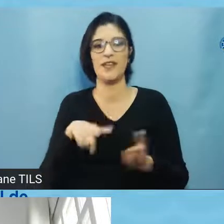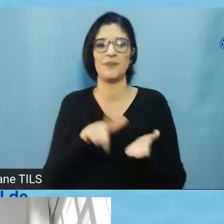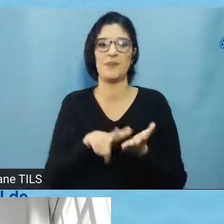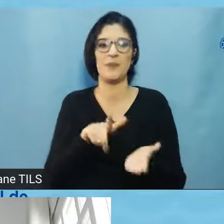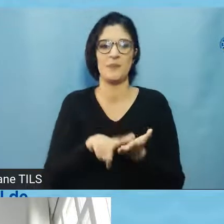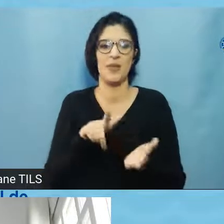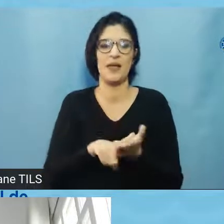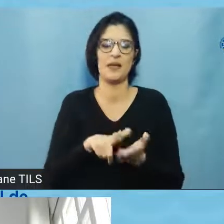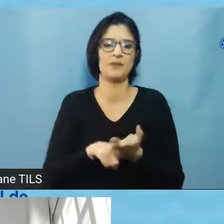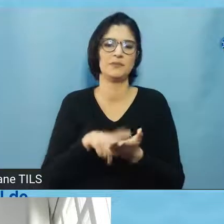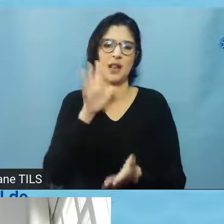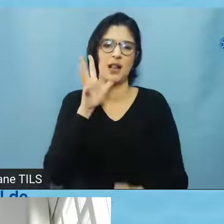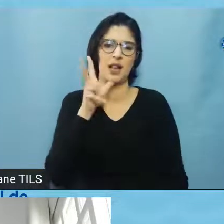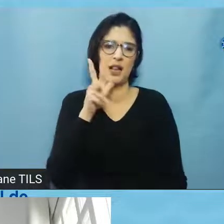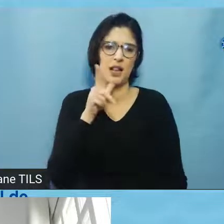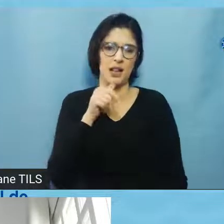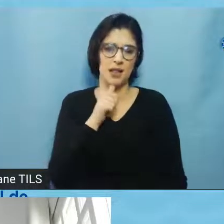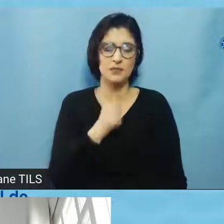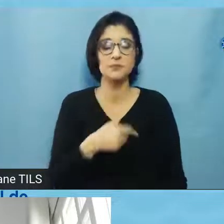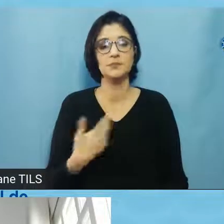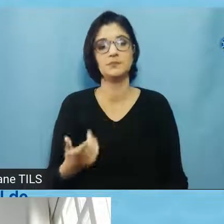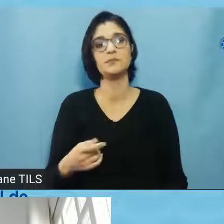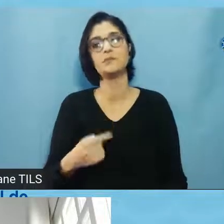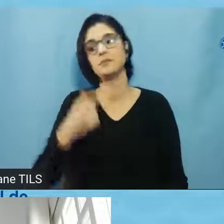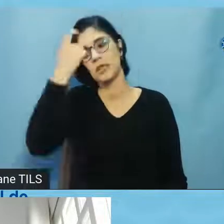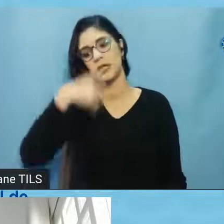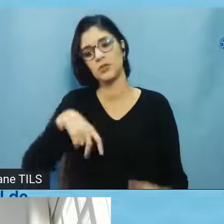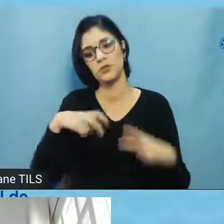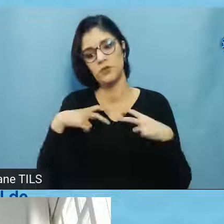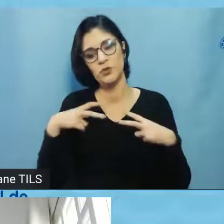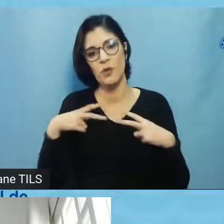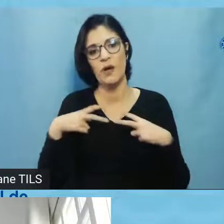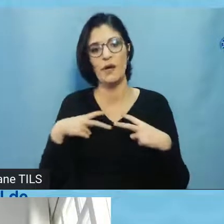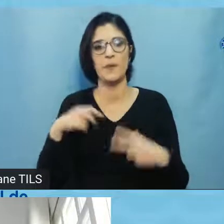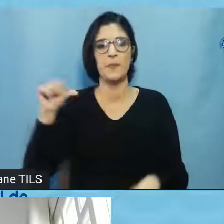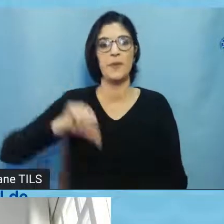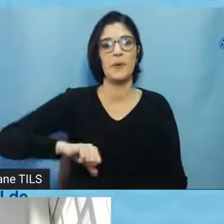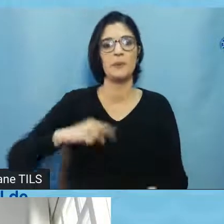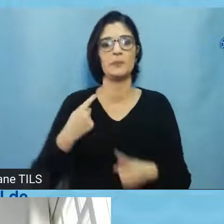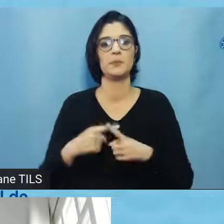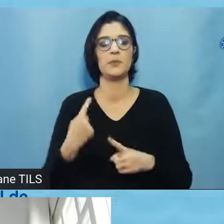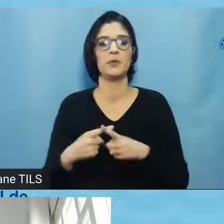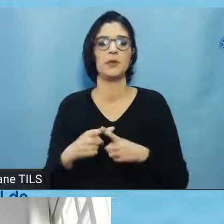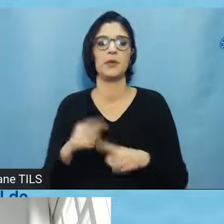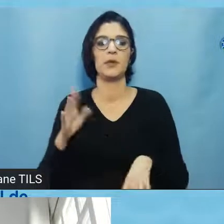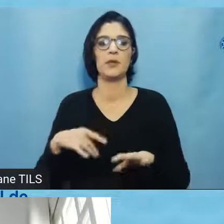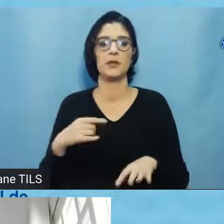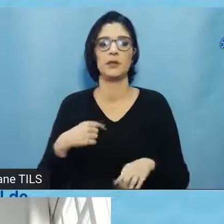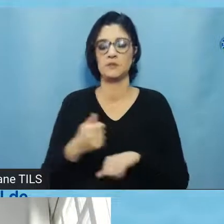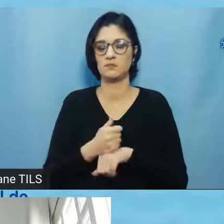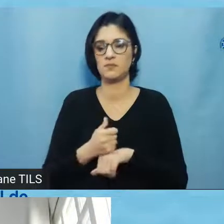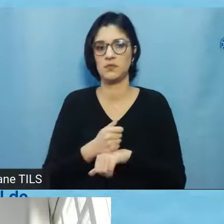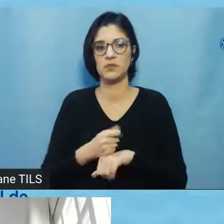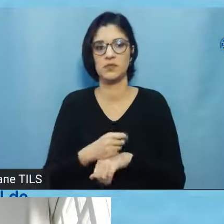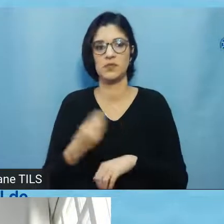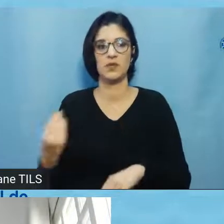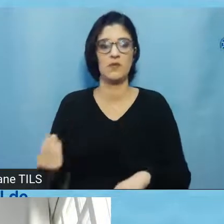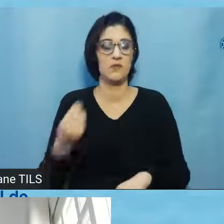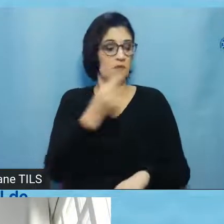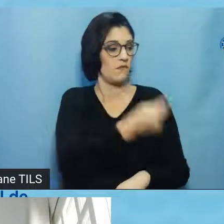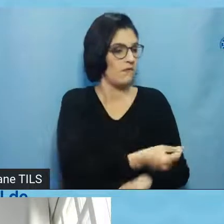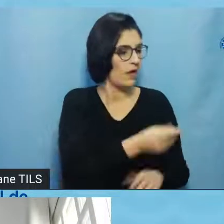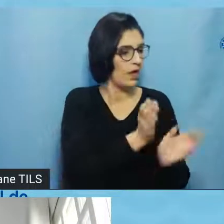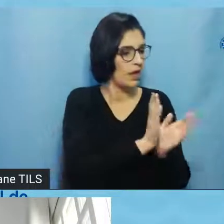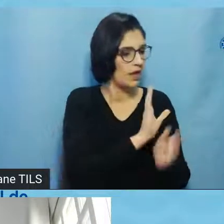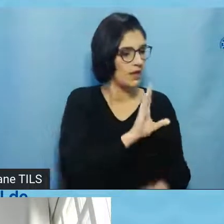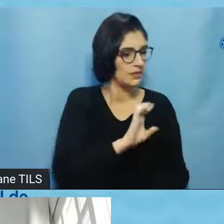demorava tudo muito mais, e aí sim, era individual, e aí era muito pior também, porque, às vezes, um pesquisador tinha um projeto negado num comitê, submetia